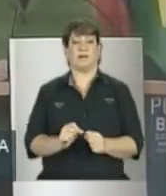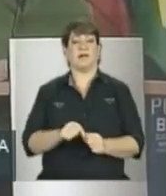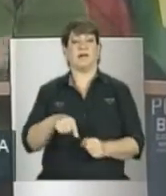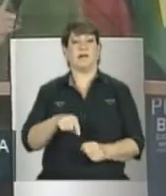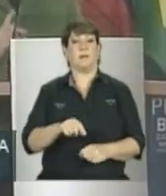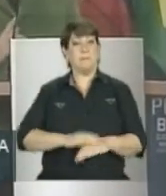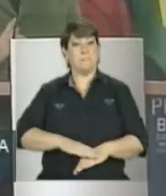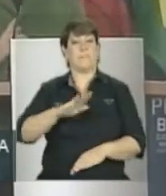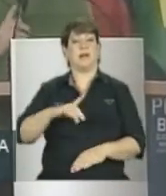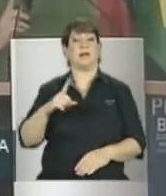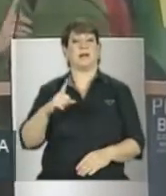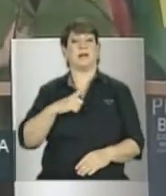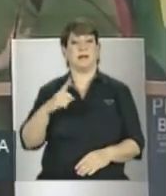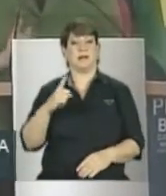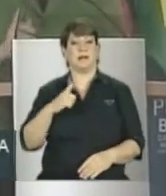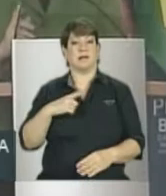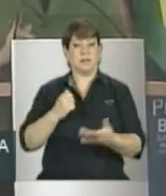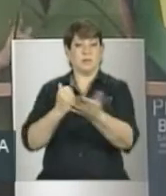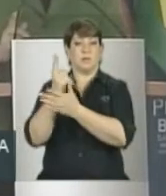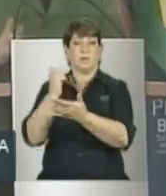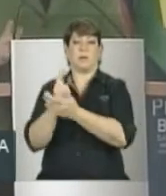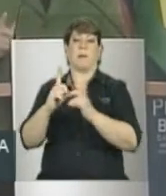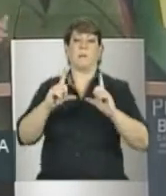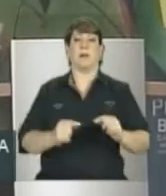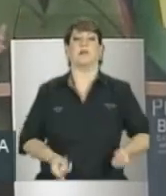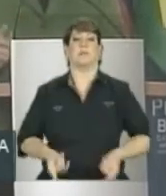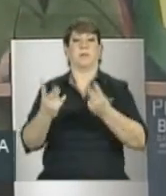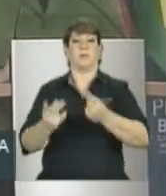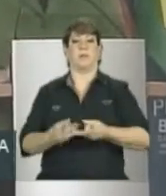importações e menos exportações brasileiras.